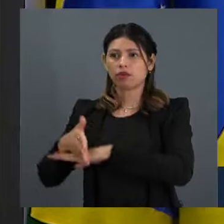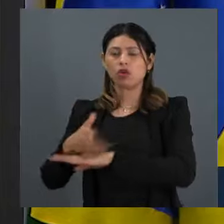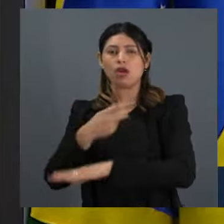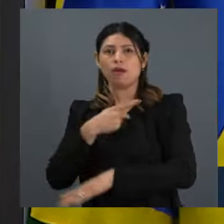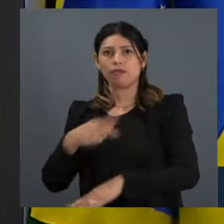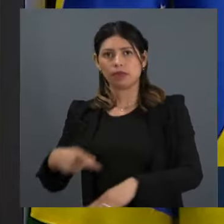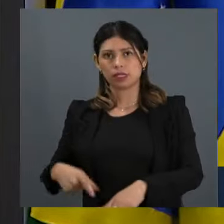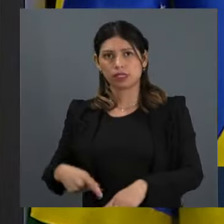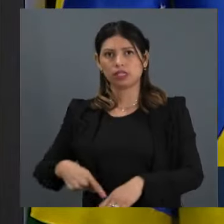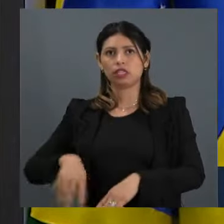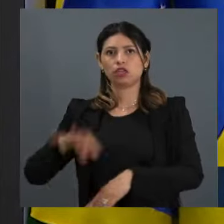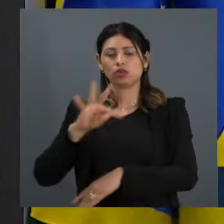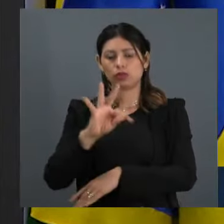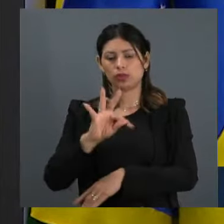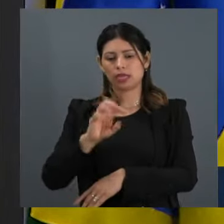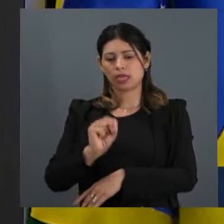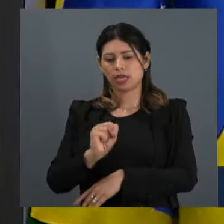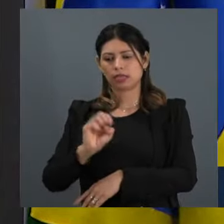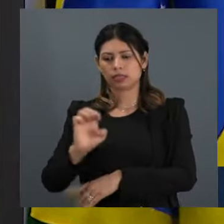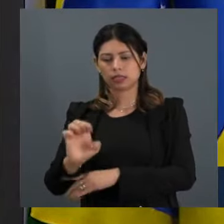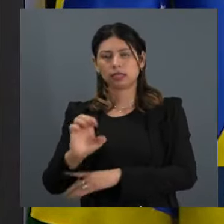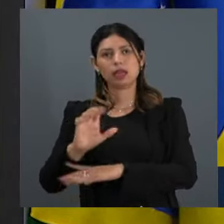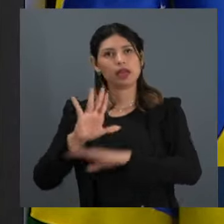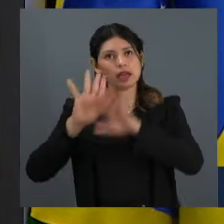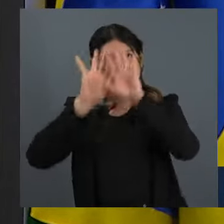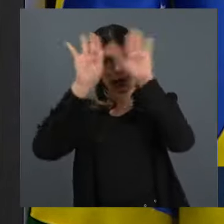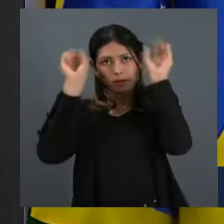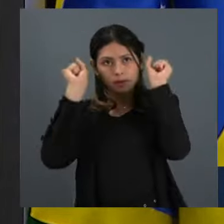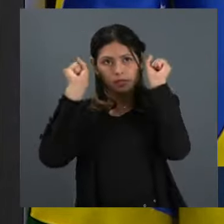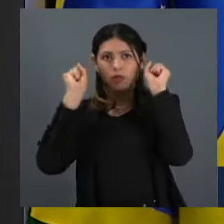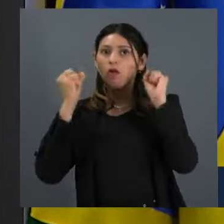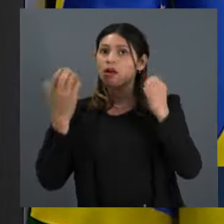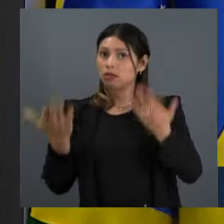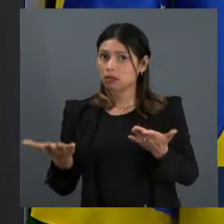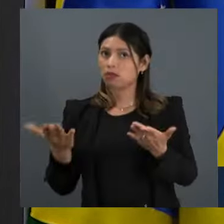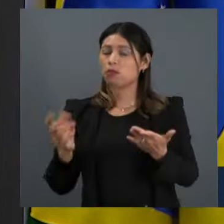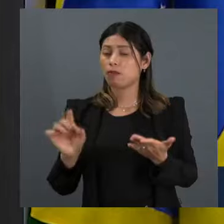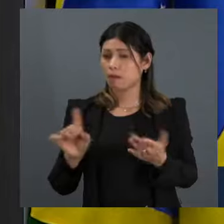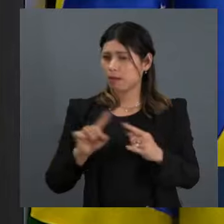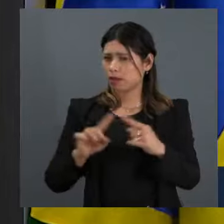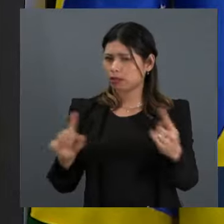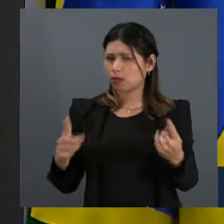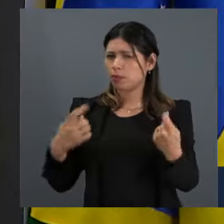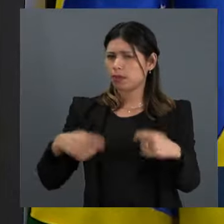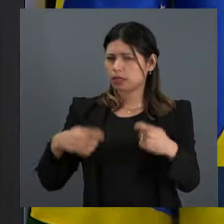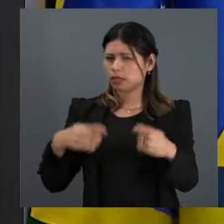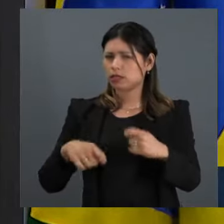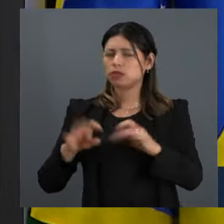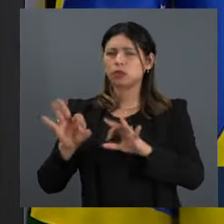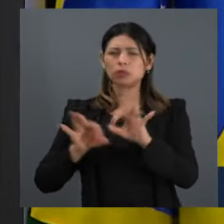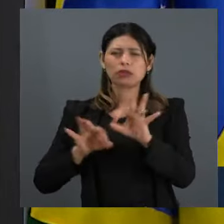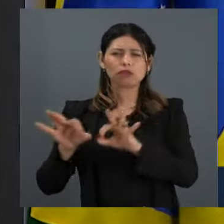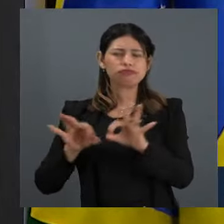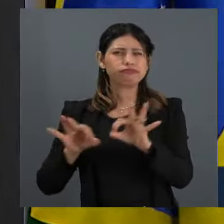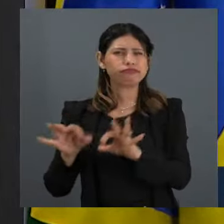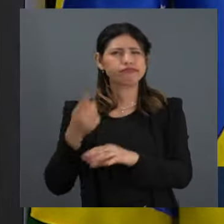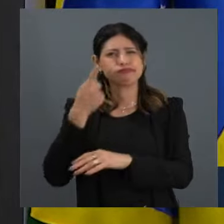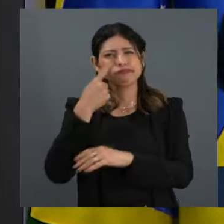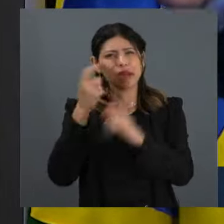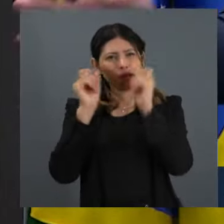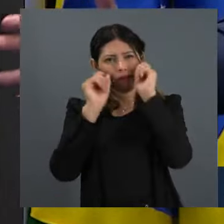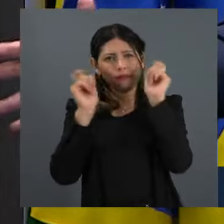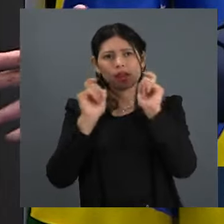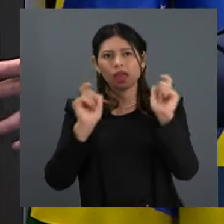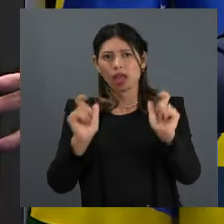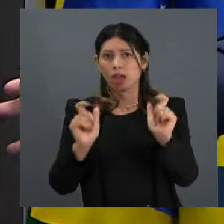fazer um trabalho, até no meu modo de entender, respeito quem pensa diferente, mas para reparar algumas posições do TSE